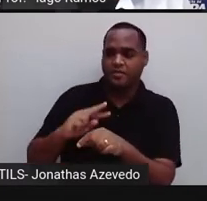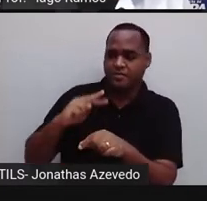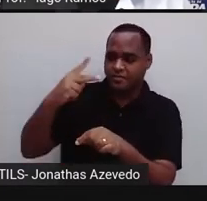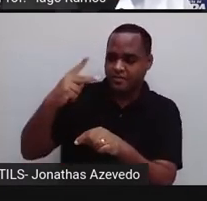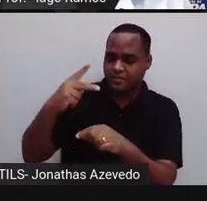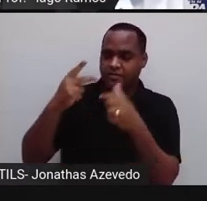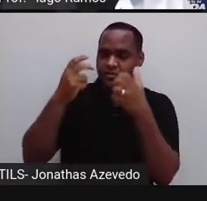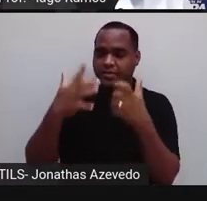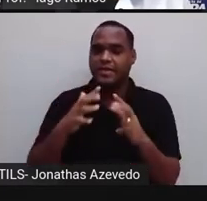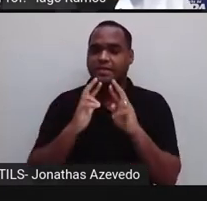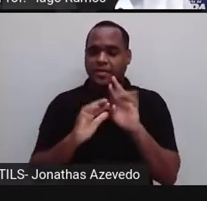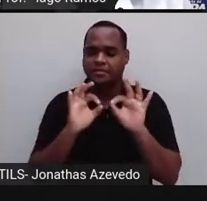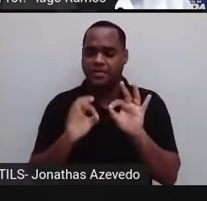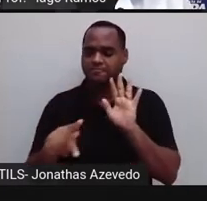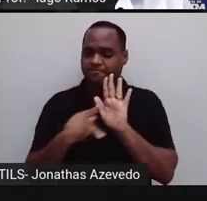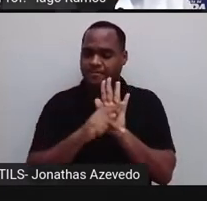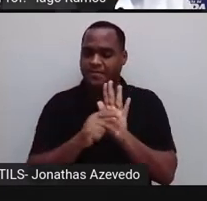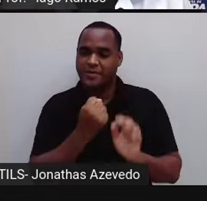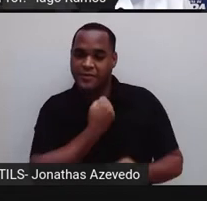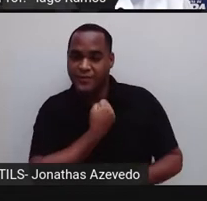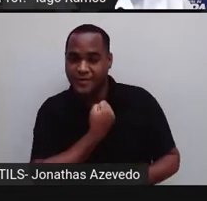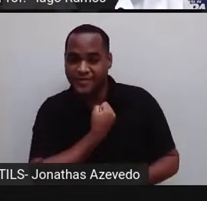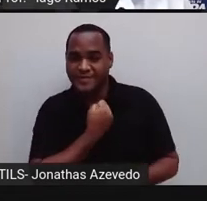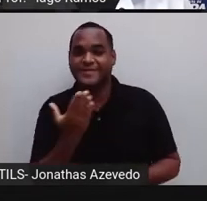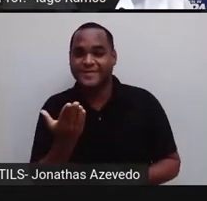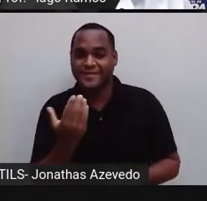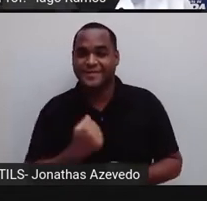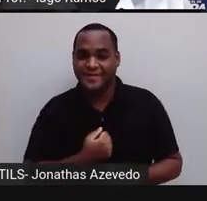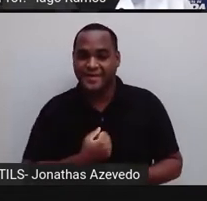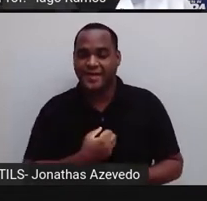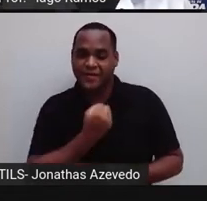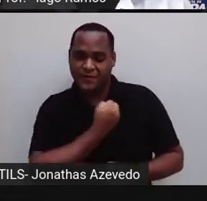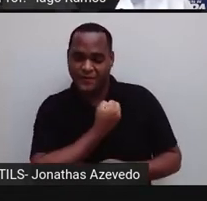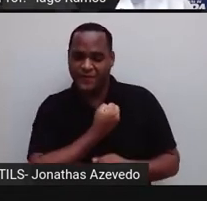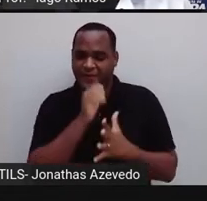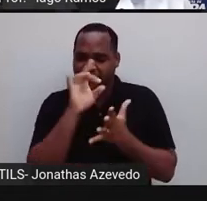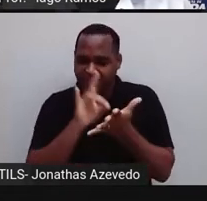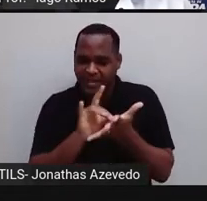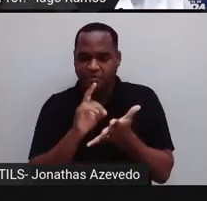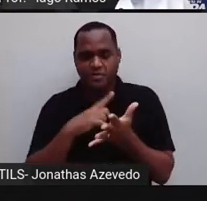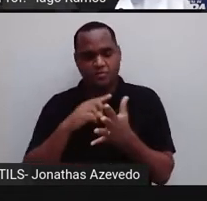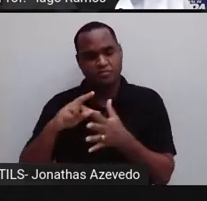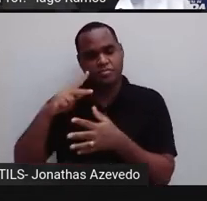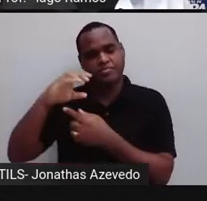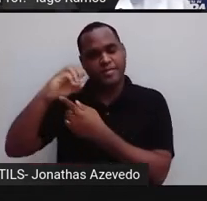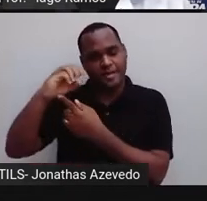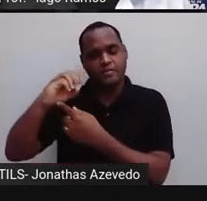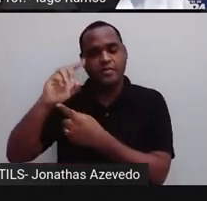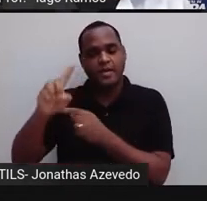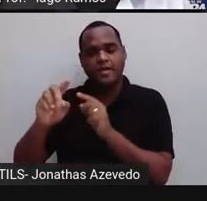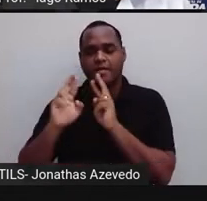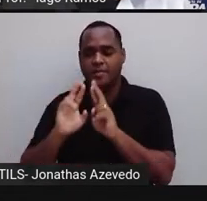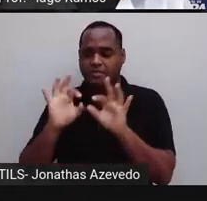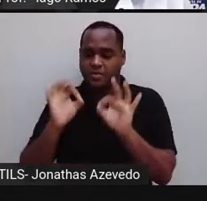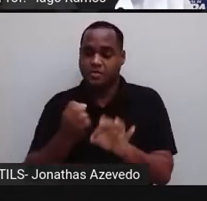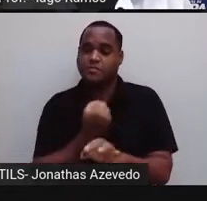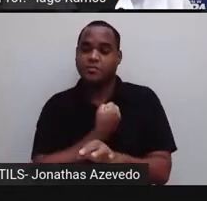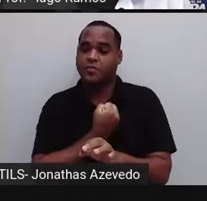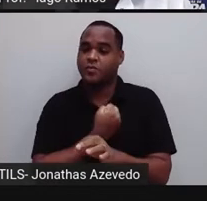é o próprio número. Toda vez que a gente tem um número real elevado a 0, o resultado é sempre 1.